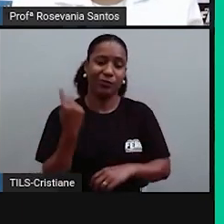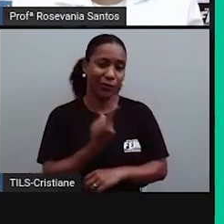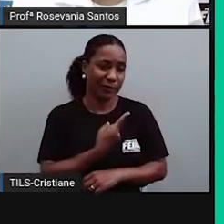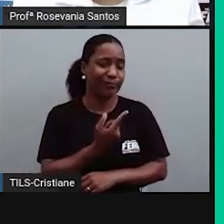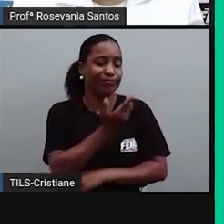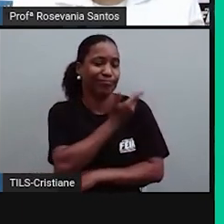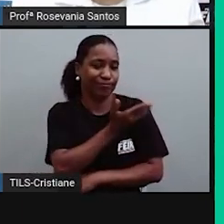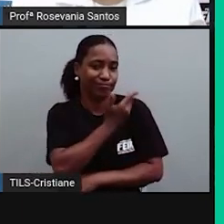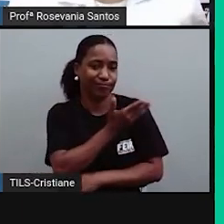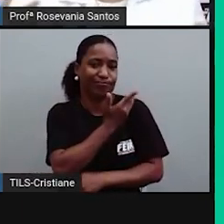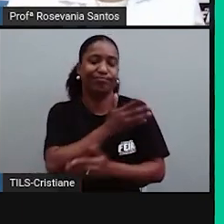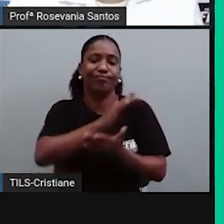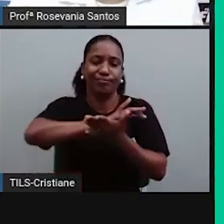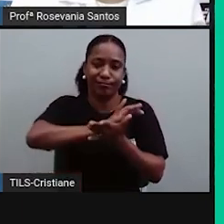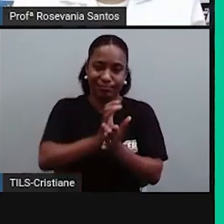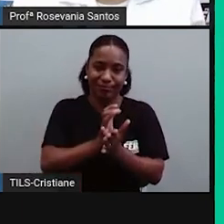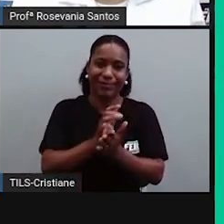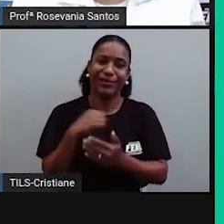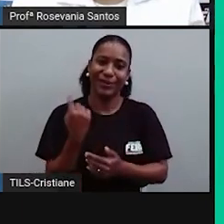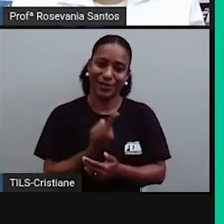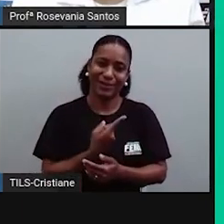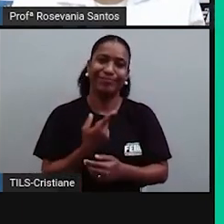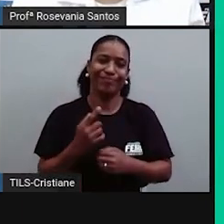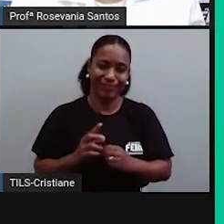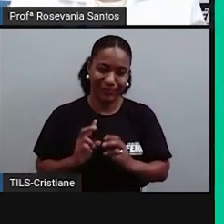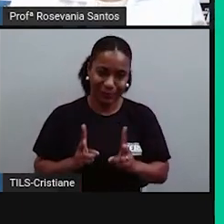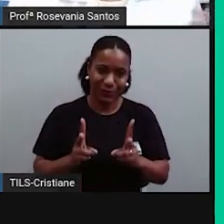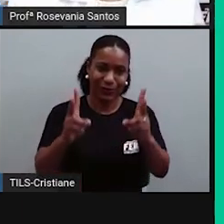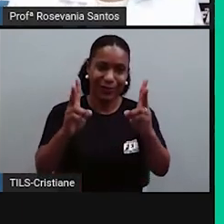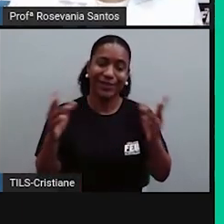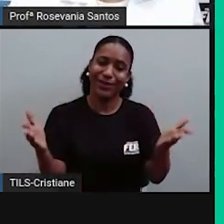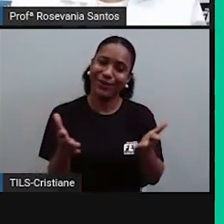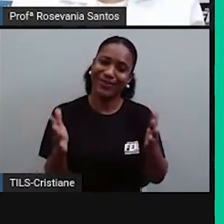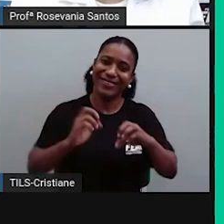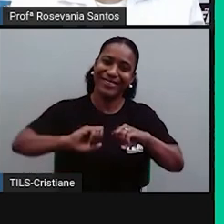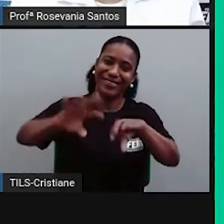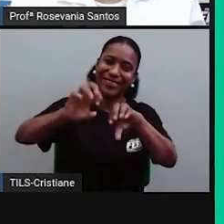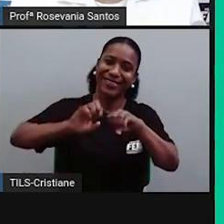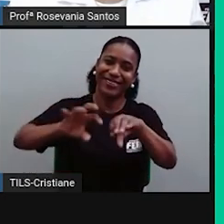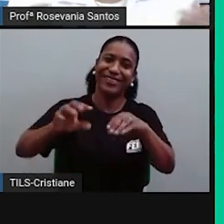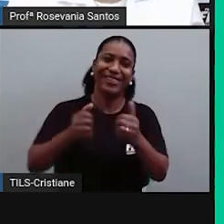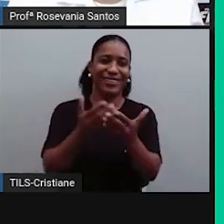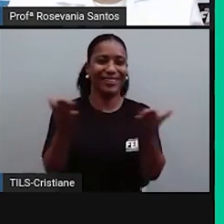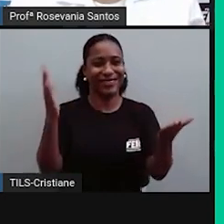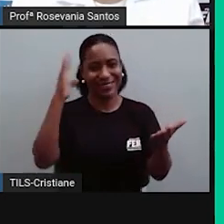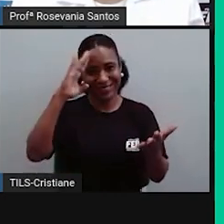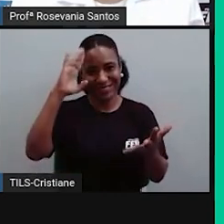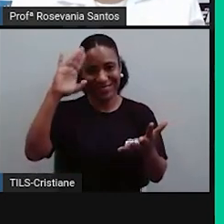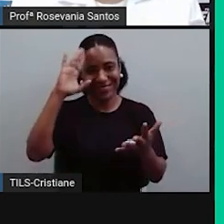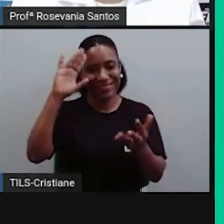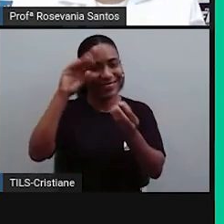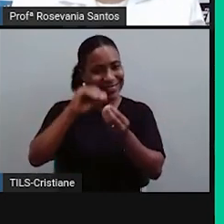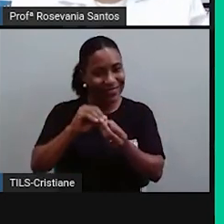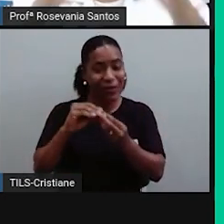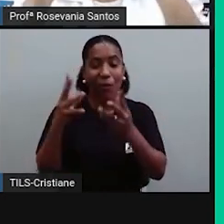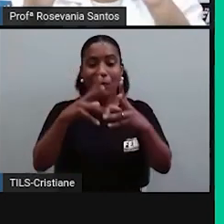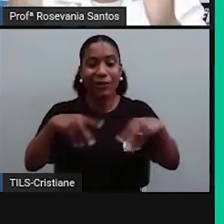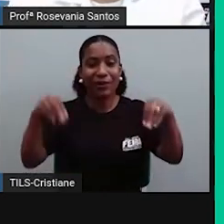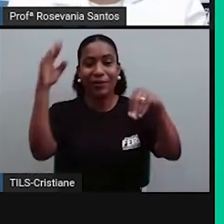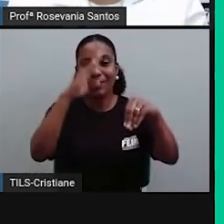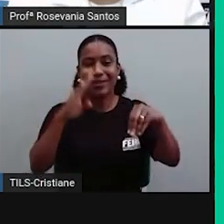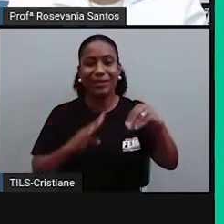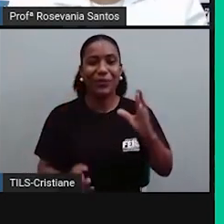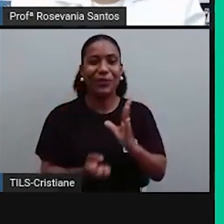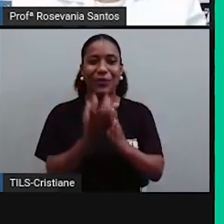pra ele o território. Bom, essa foi a nossa aula de hoje. E aí, espero que vocês tenham entendido. Como foi que o território brasileiro mudou.